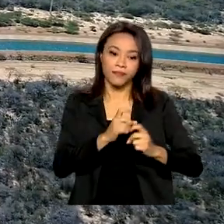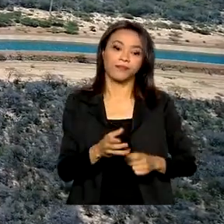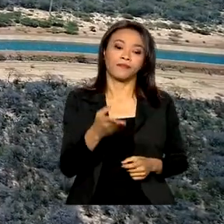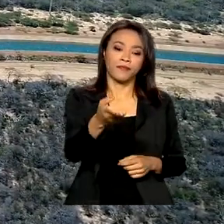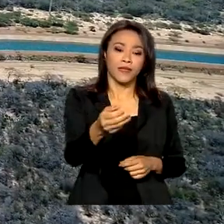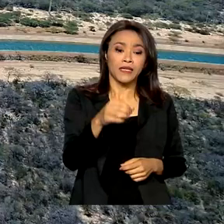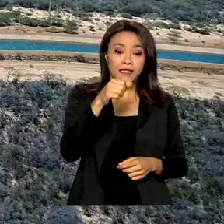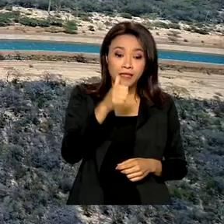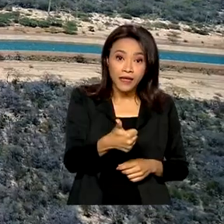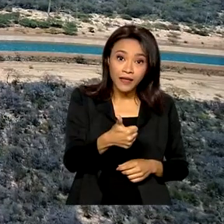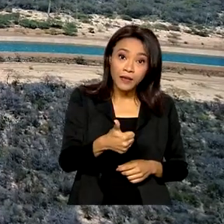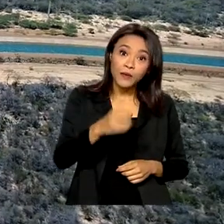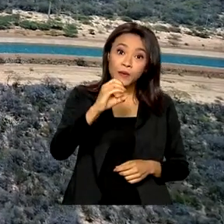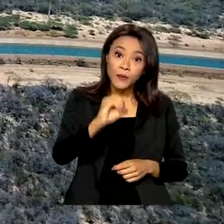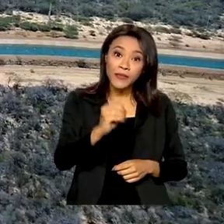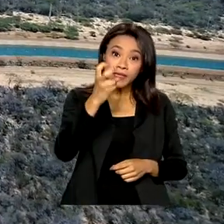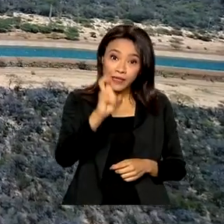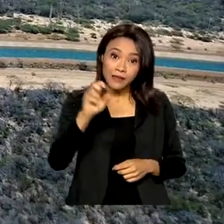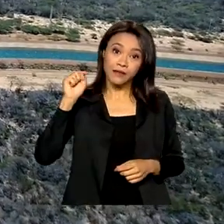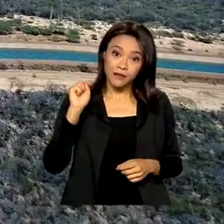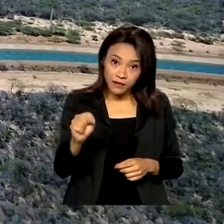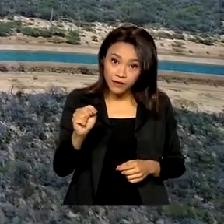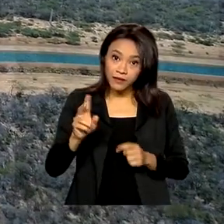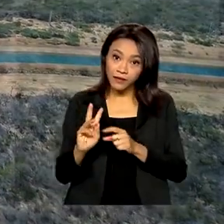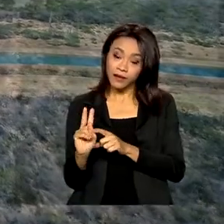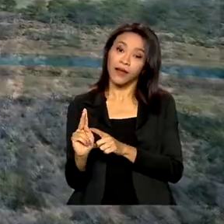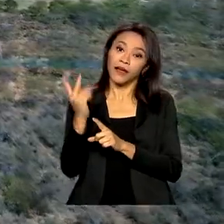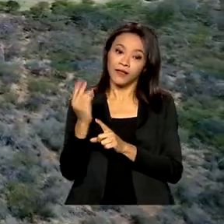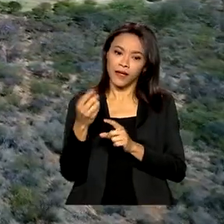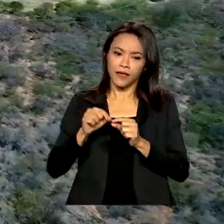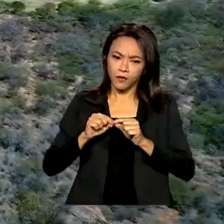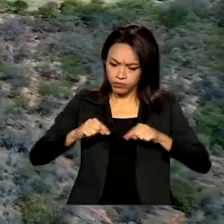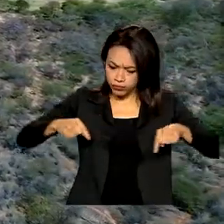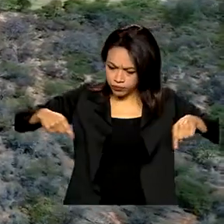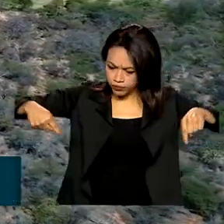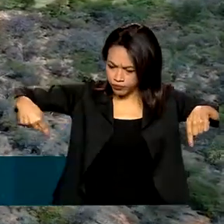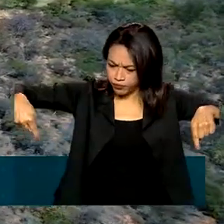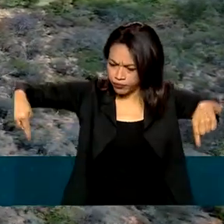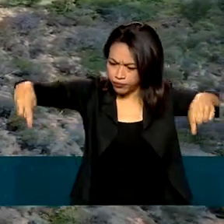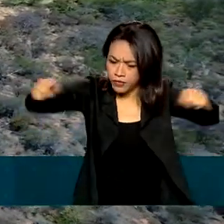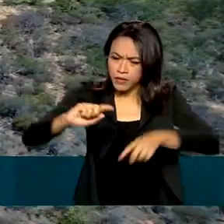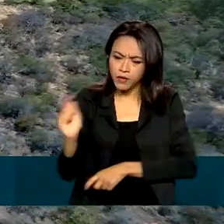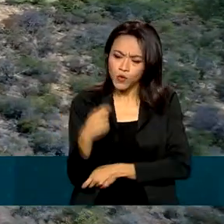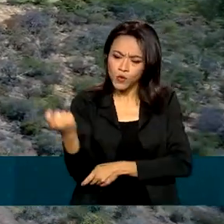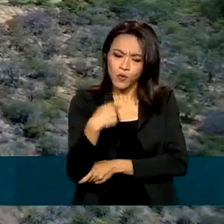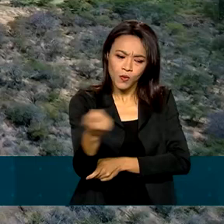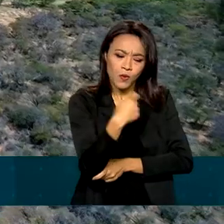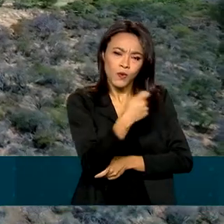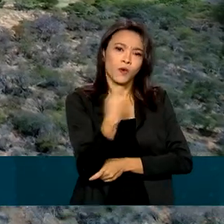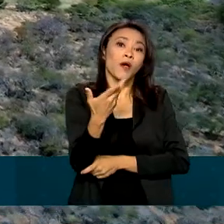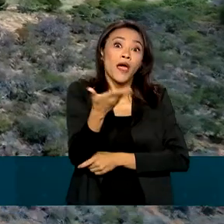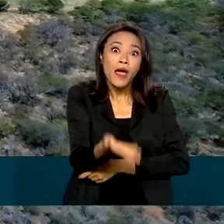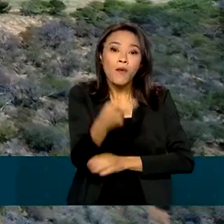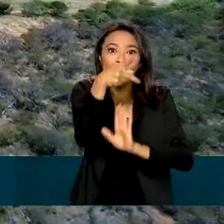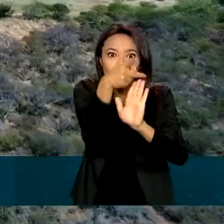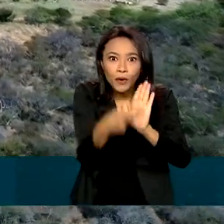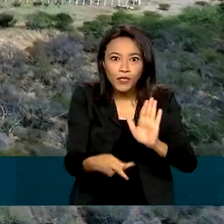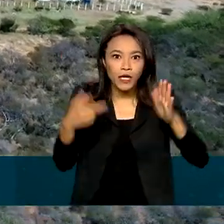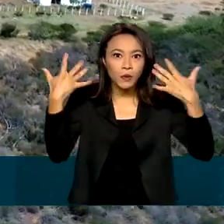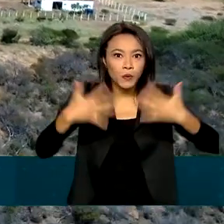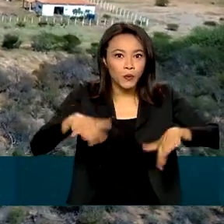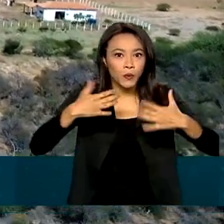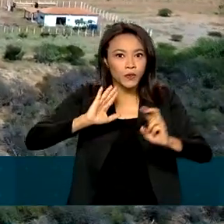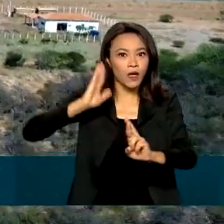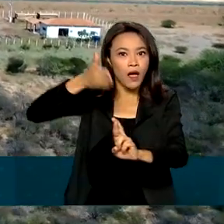hectares, sendo 48 mil de área irrigável, o Baixio do Irecê é o maior projeto de irrigação da América